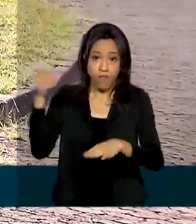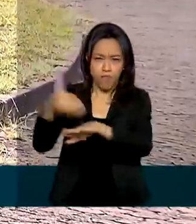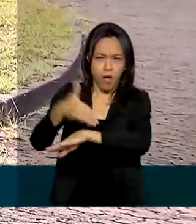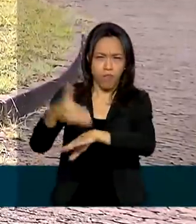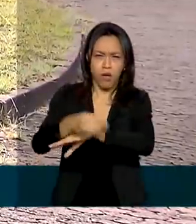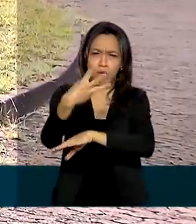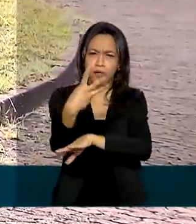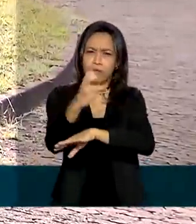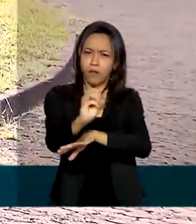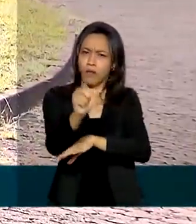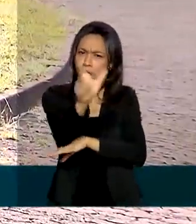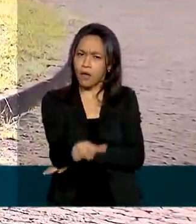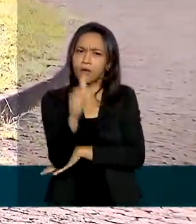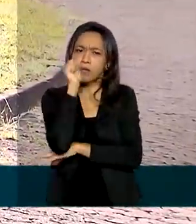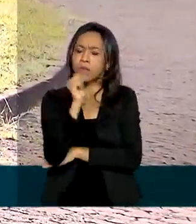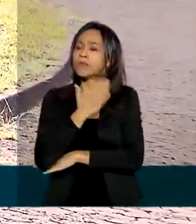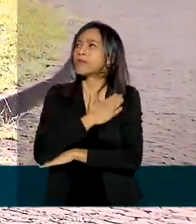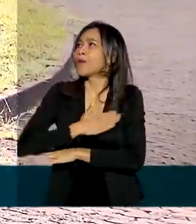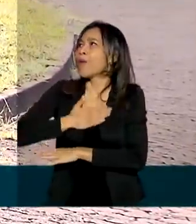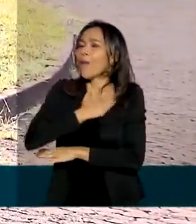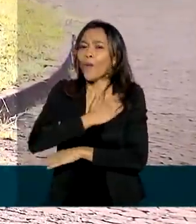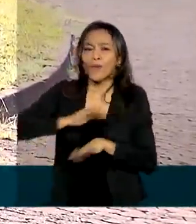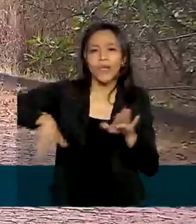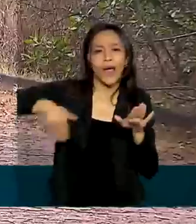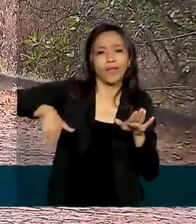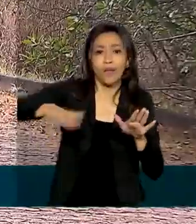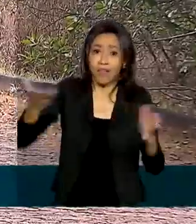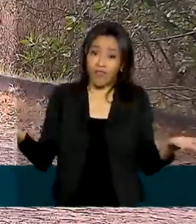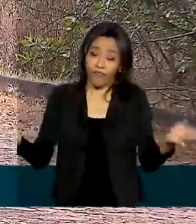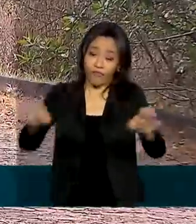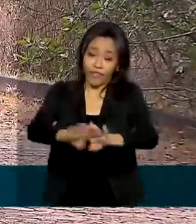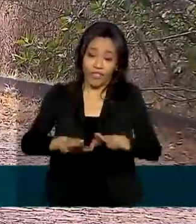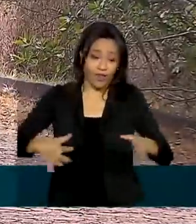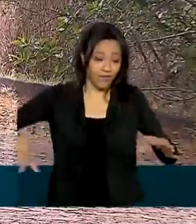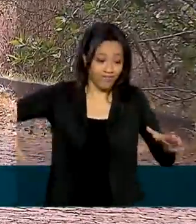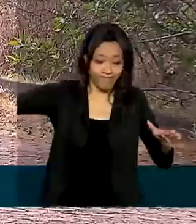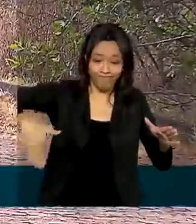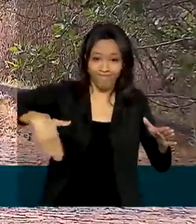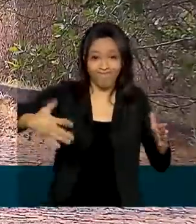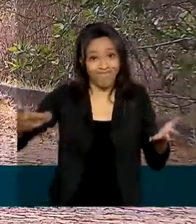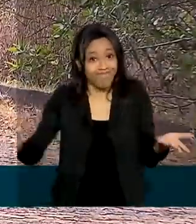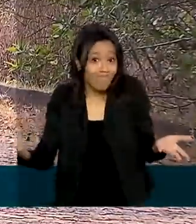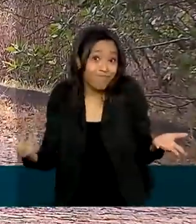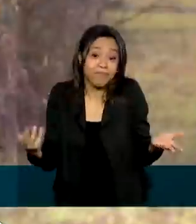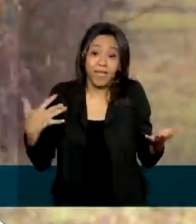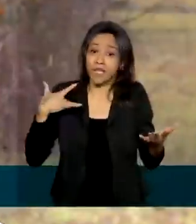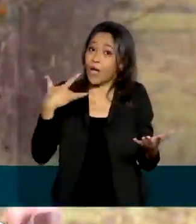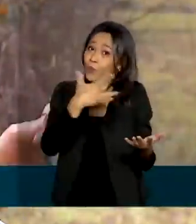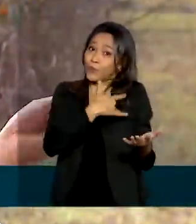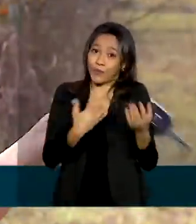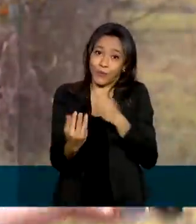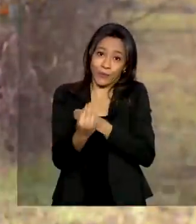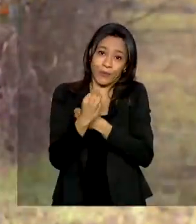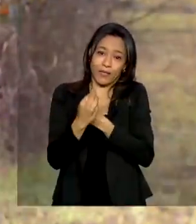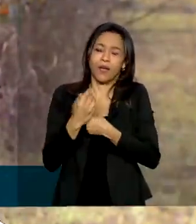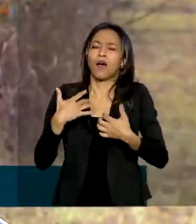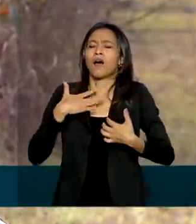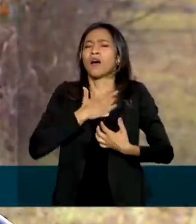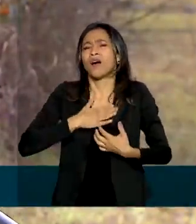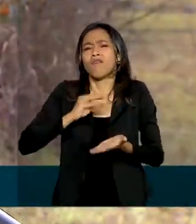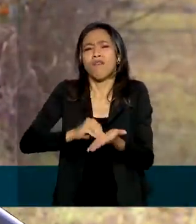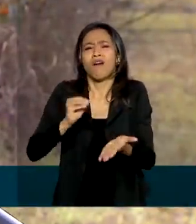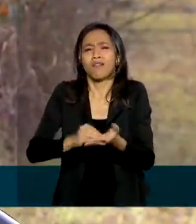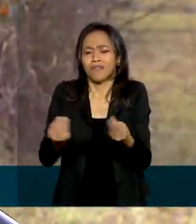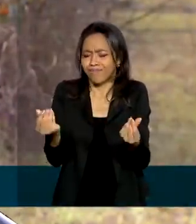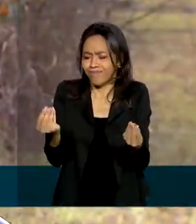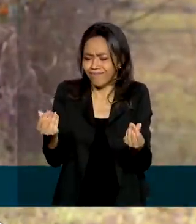Aurora sempre gostou de nadar. Com as piscinas fechadas, ela aproveita para cuidar da saúde. Sente muito falta de piscina, mas